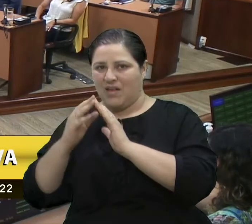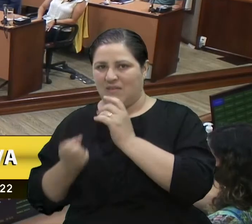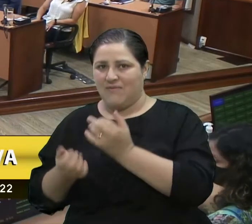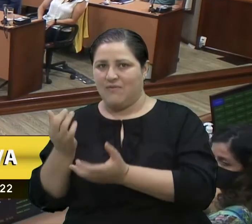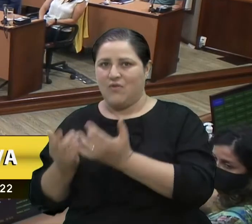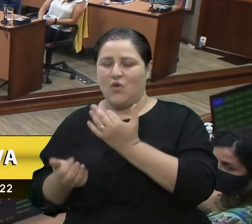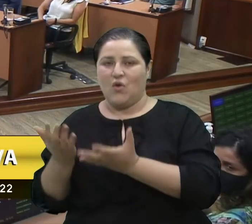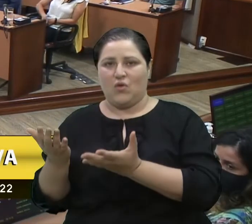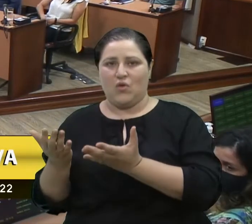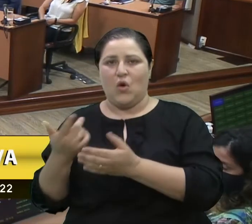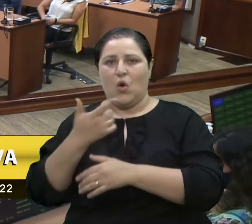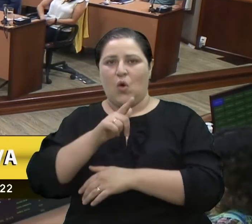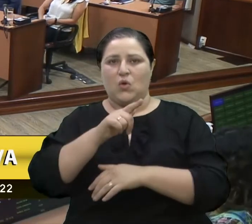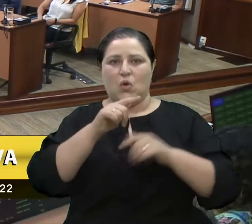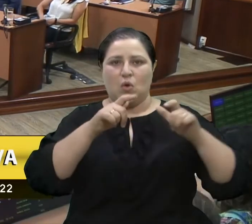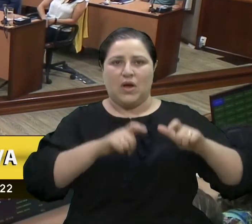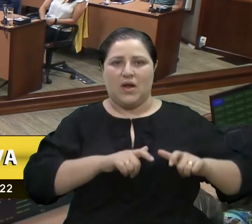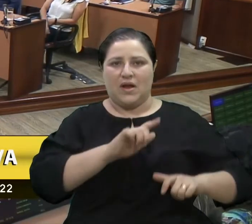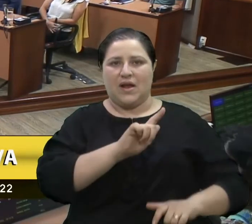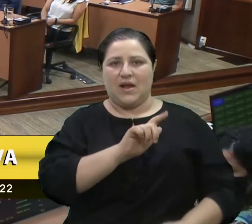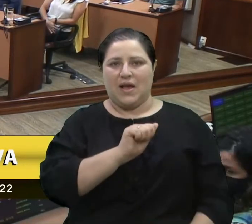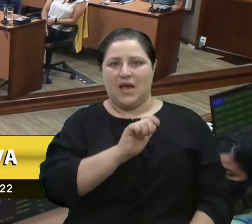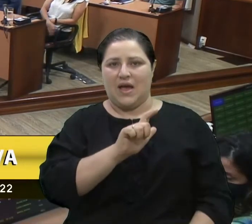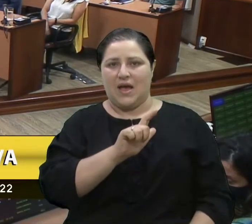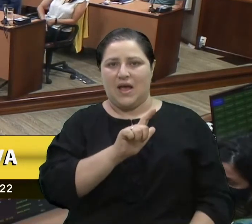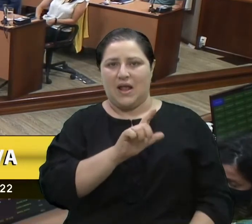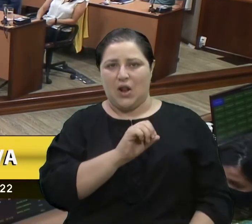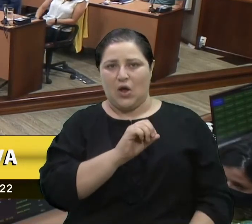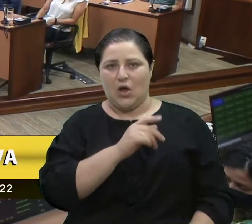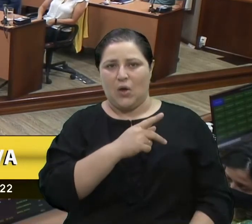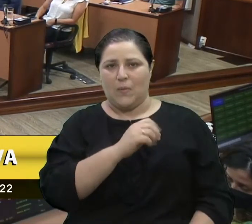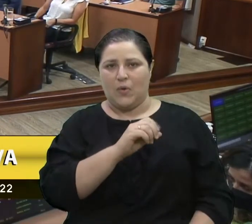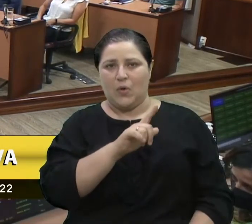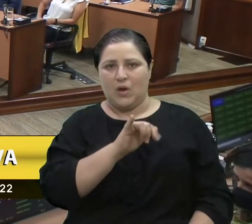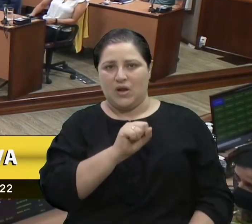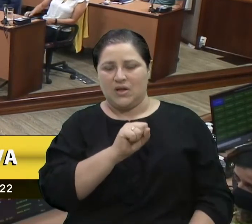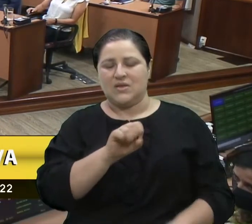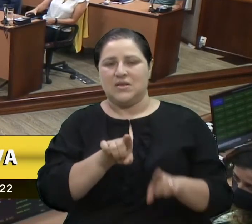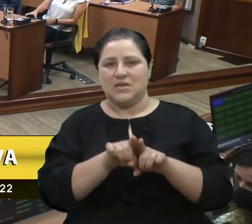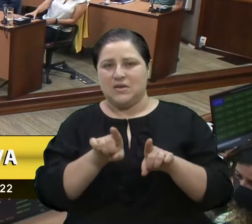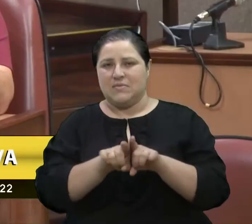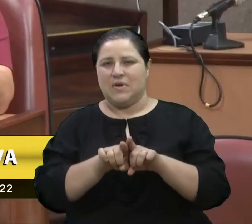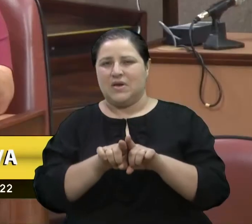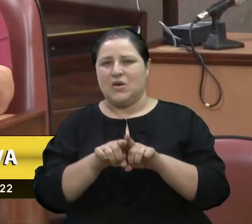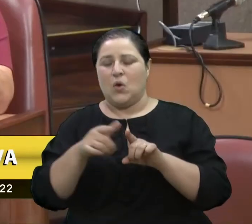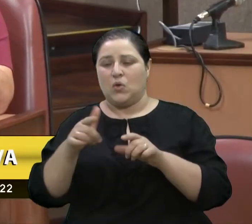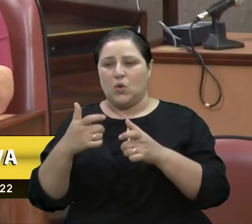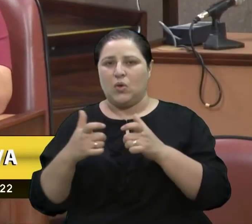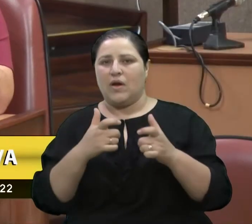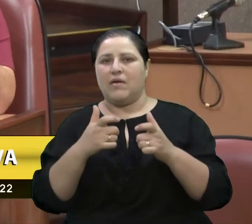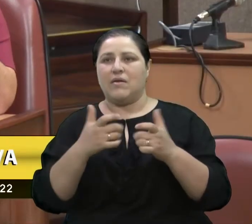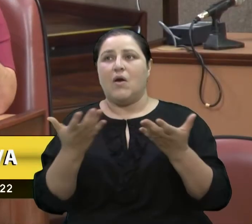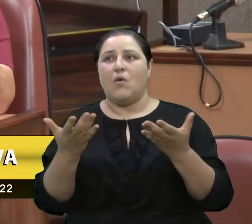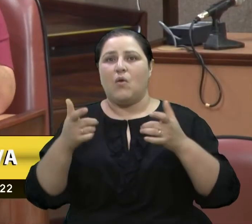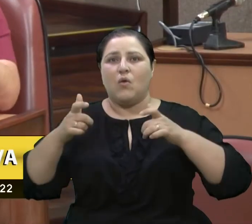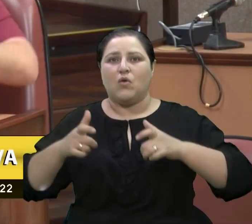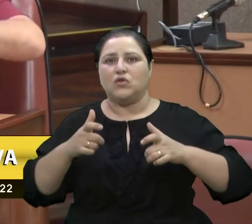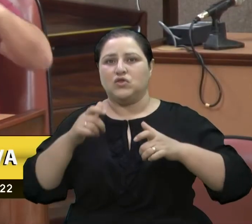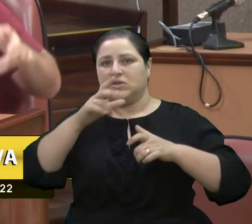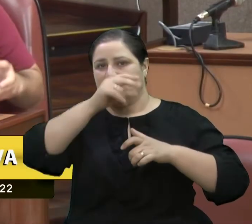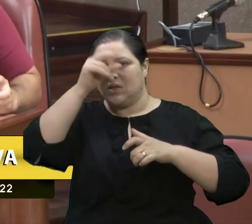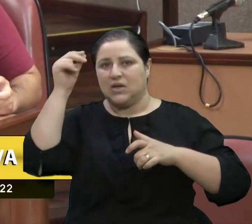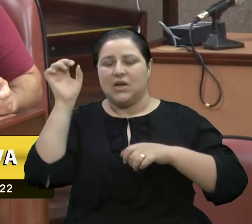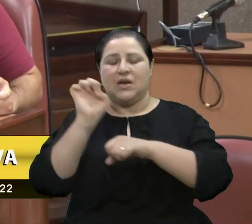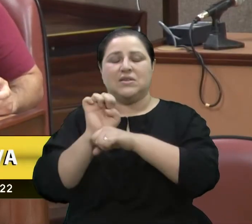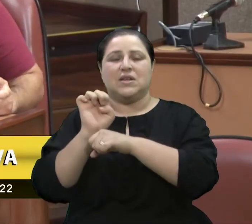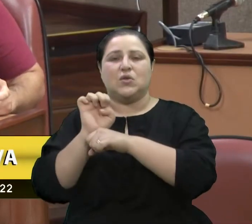Morro da Cruz. Então, nós temos que preocupar também com isso. Cadê a defesa civil do Estado presente aqui no município? Porque a gente vê vários focos no